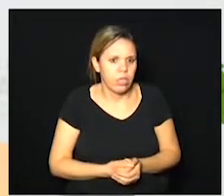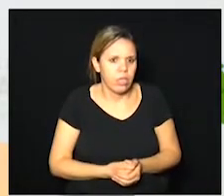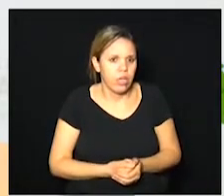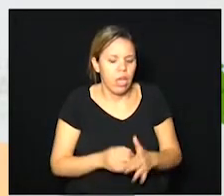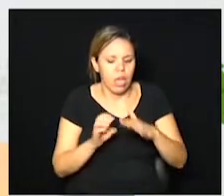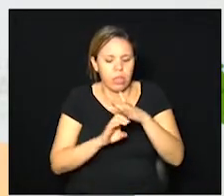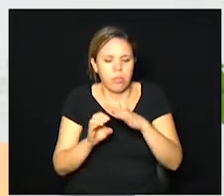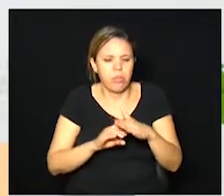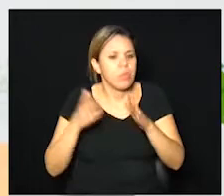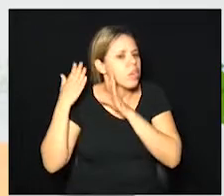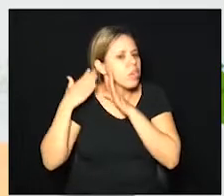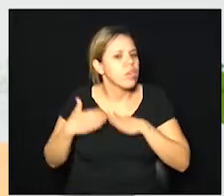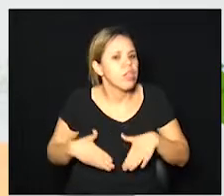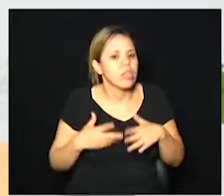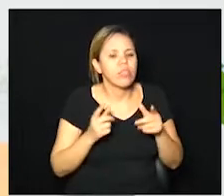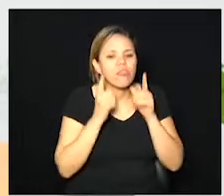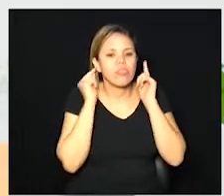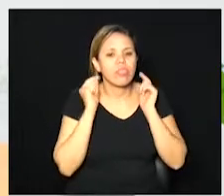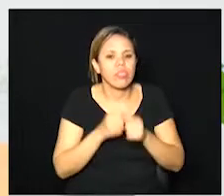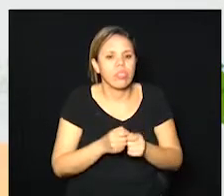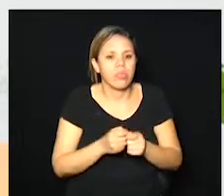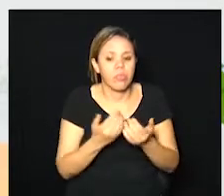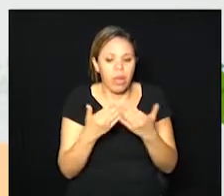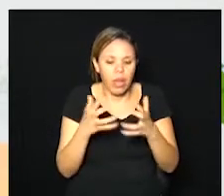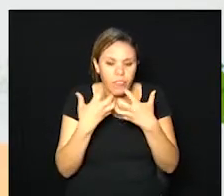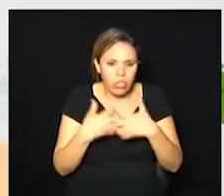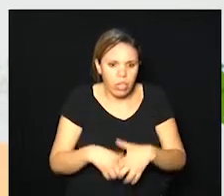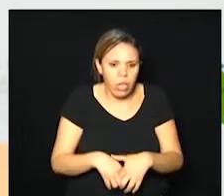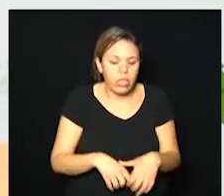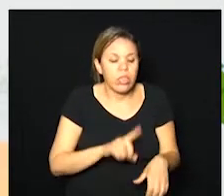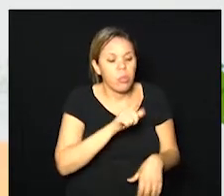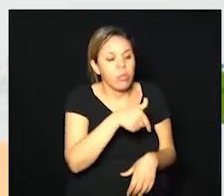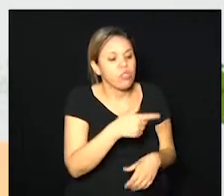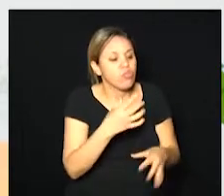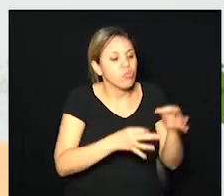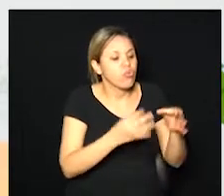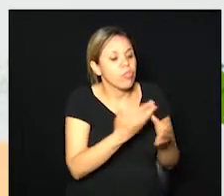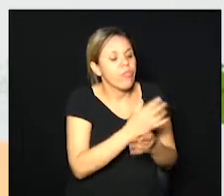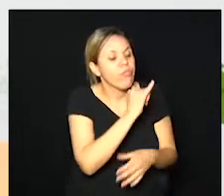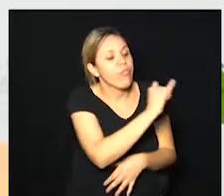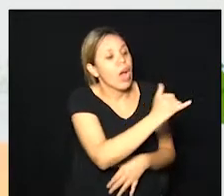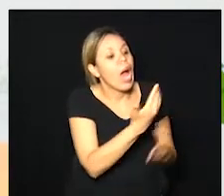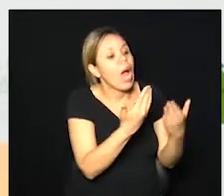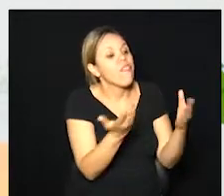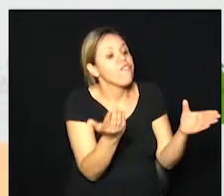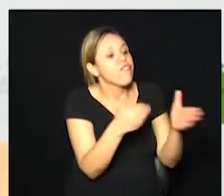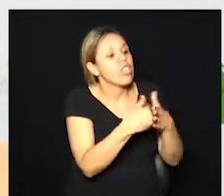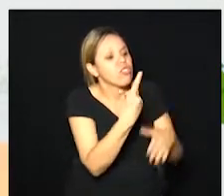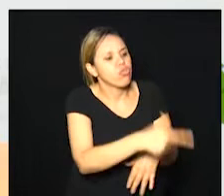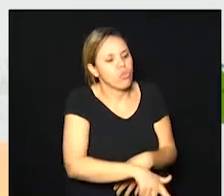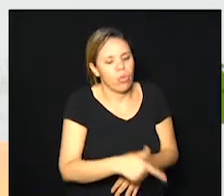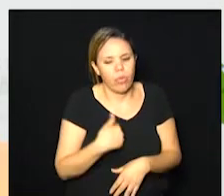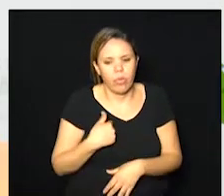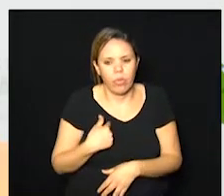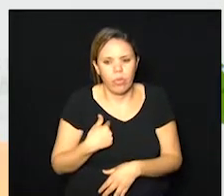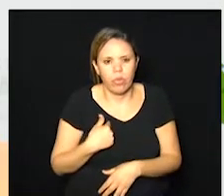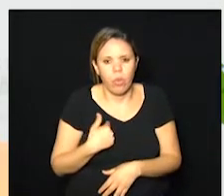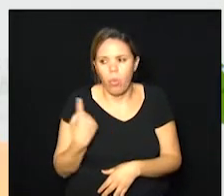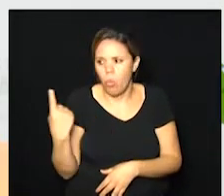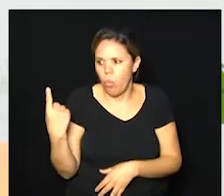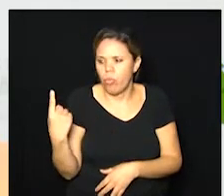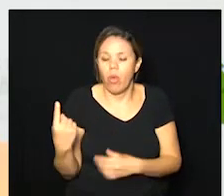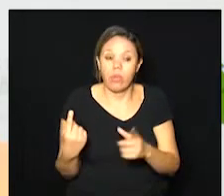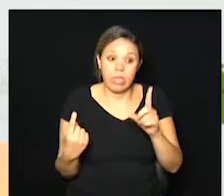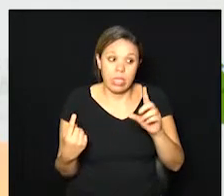no outro dia a justiça vem e fala prefeito fecha de novo não é um caso foi 100% dos